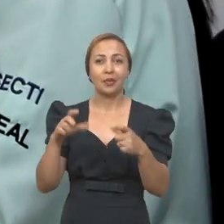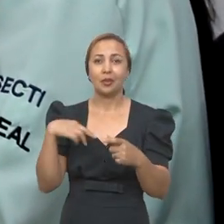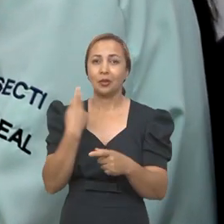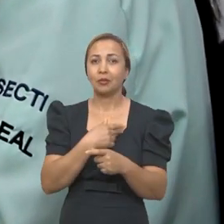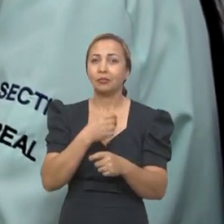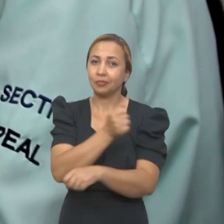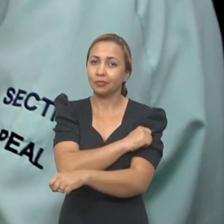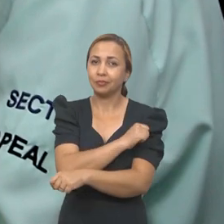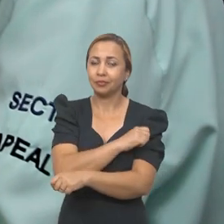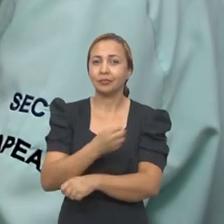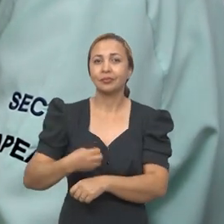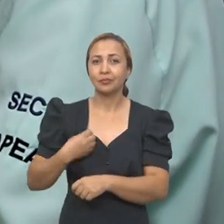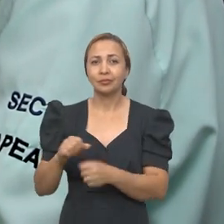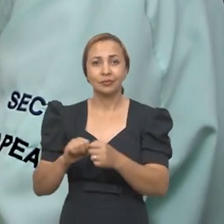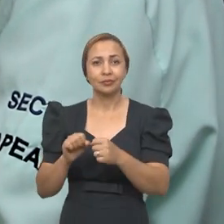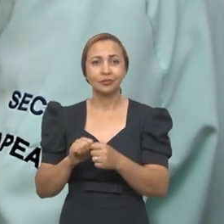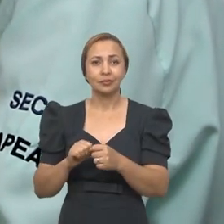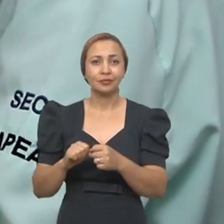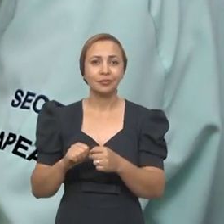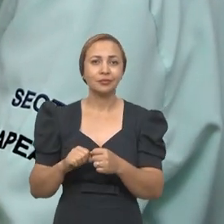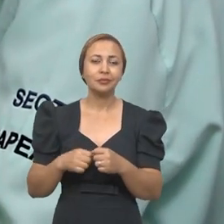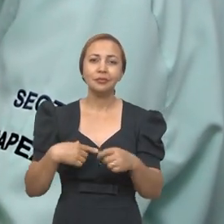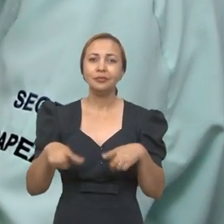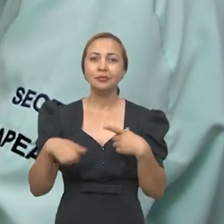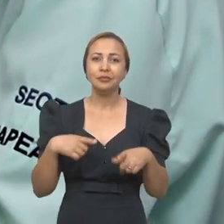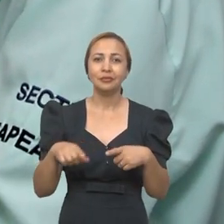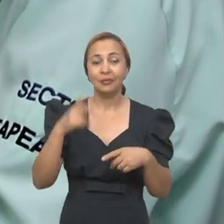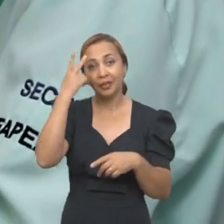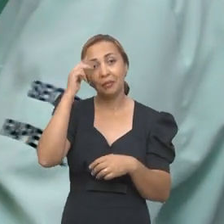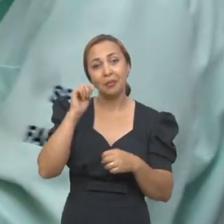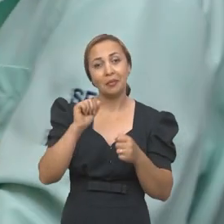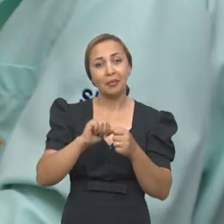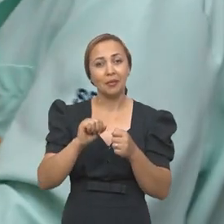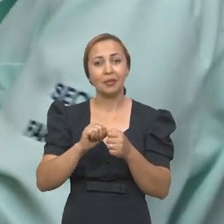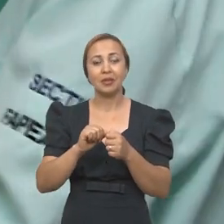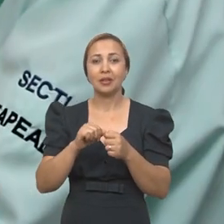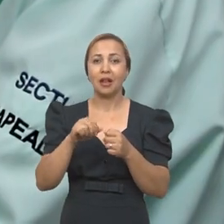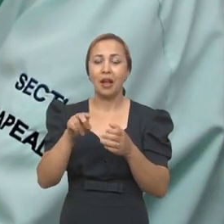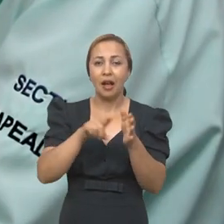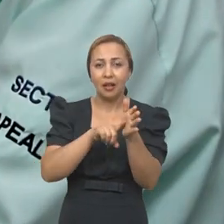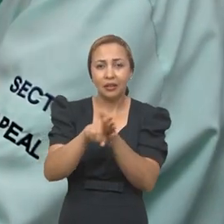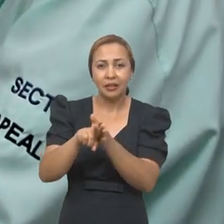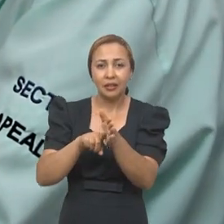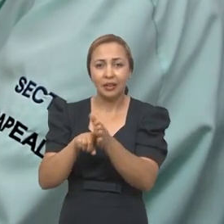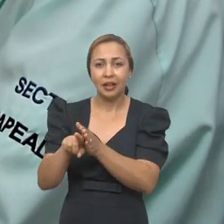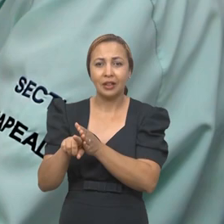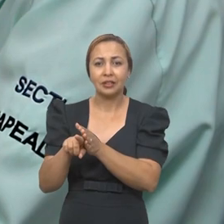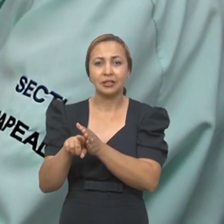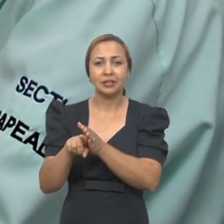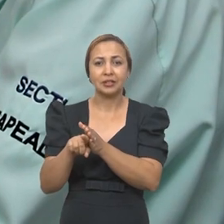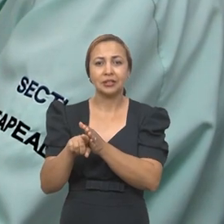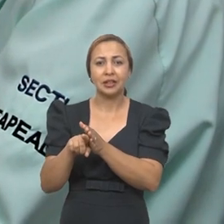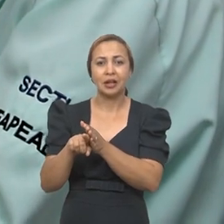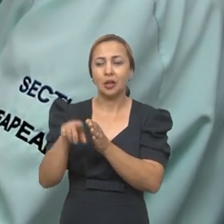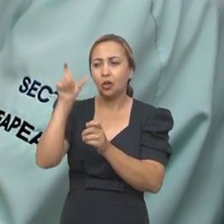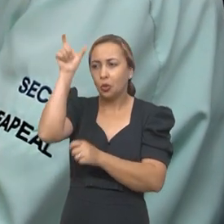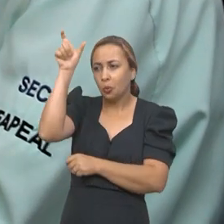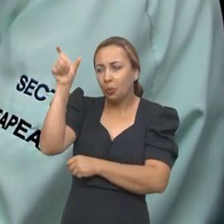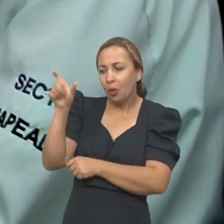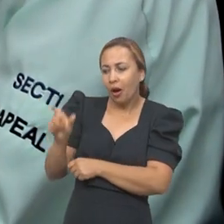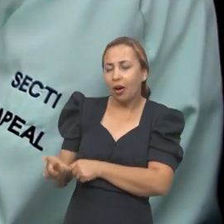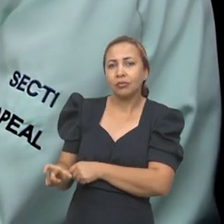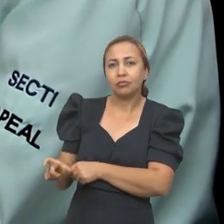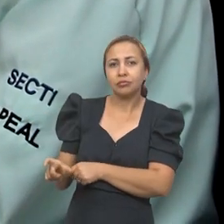temos uma demonstração onde nossas alunas estão realizando os procedimentos para realizar a análise do perfil